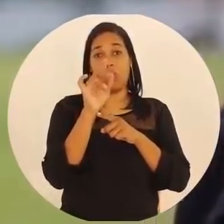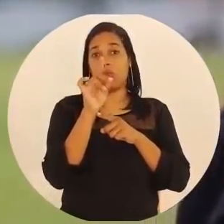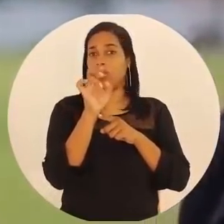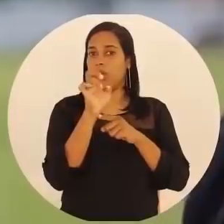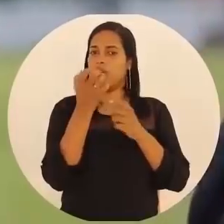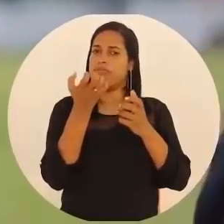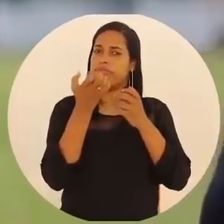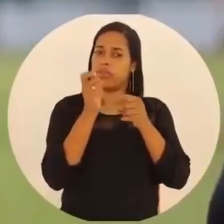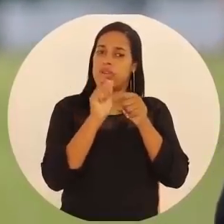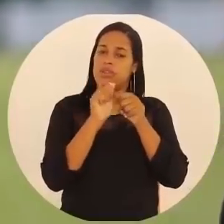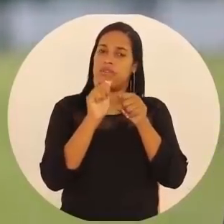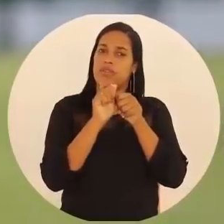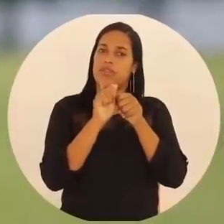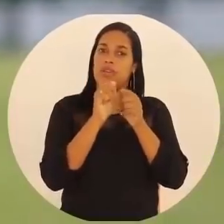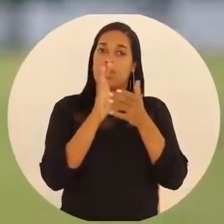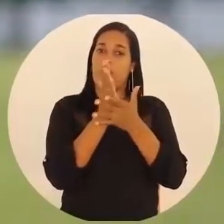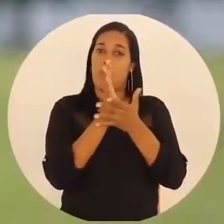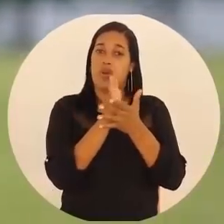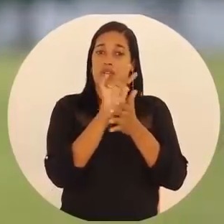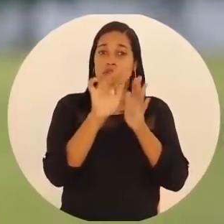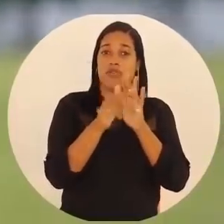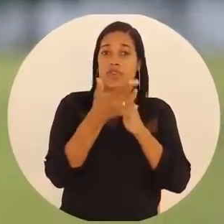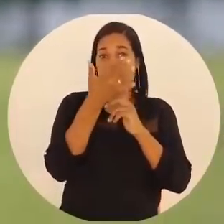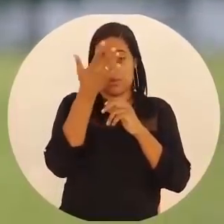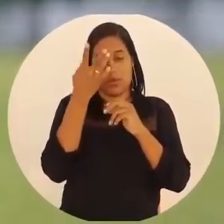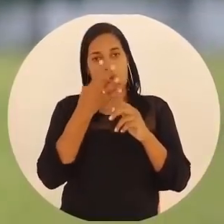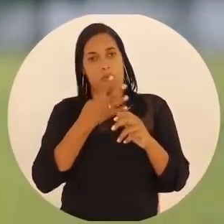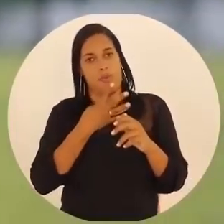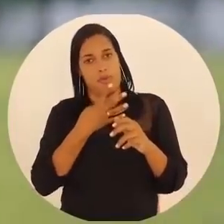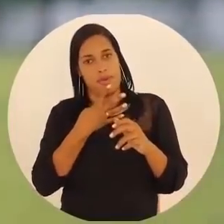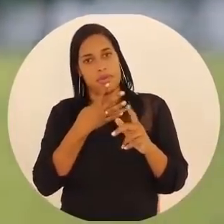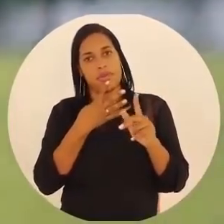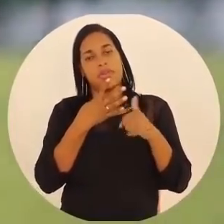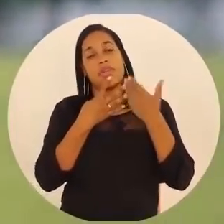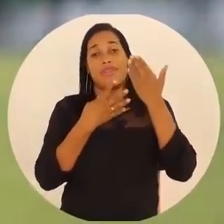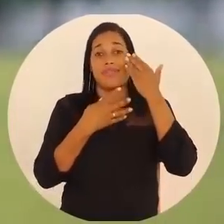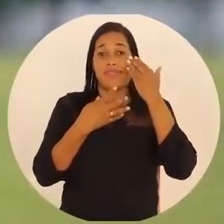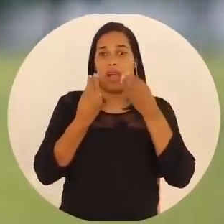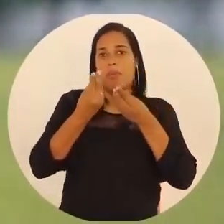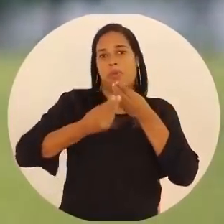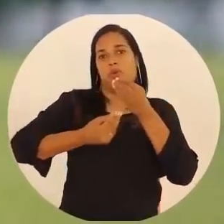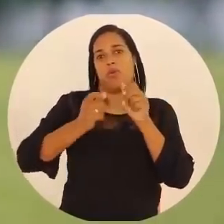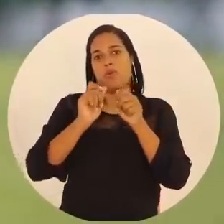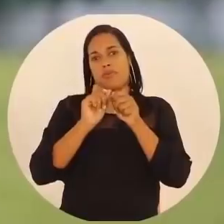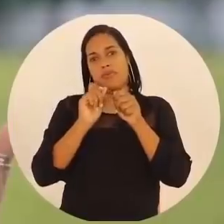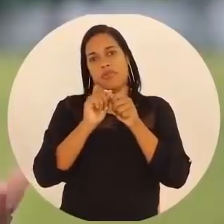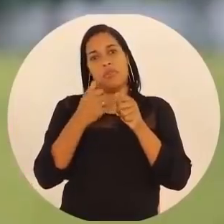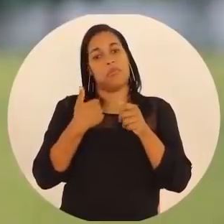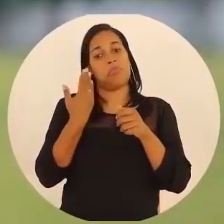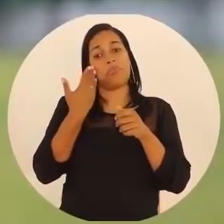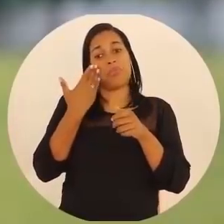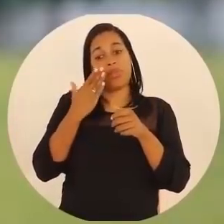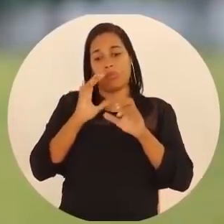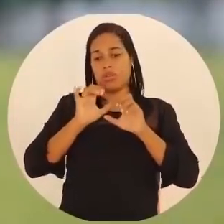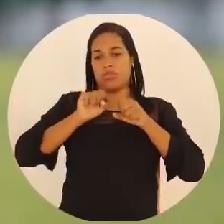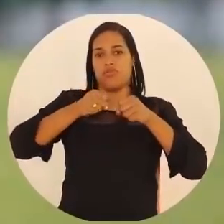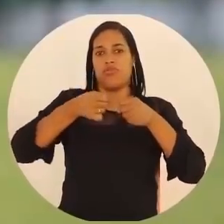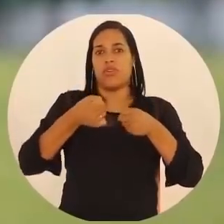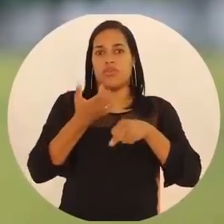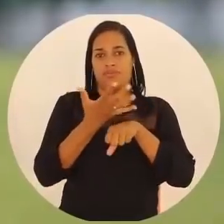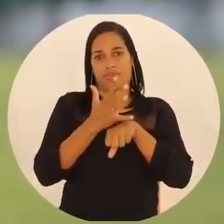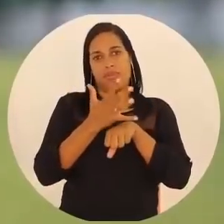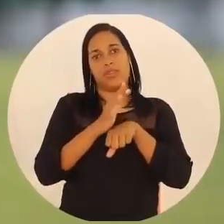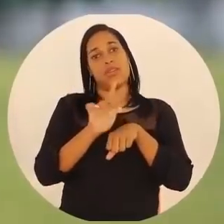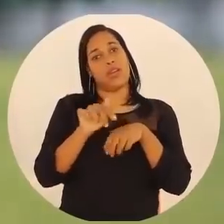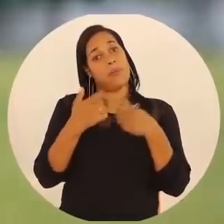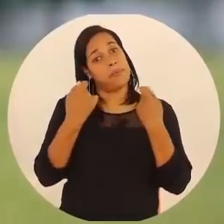você querer fazer. Porque, às vezes, o indivíduo conhece, sabe como fazer, mas não se dispõe a pôr em prática.